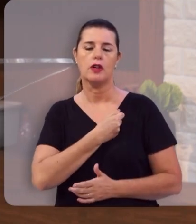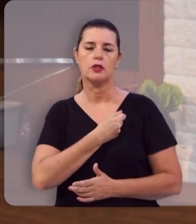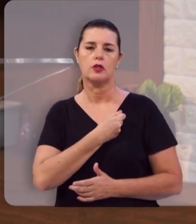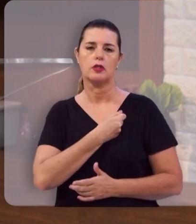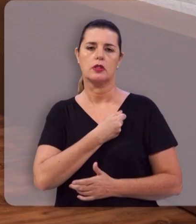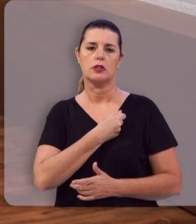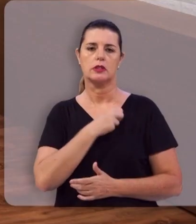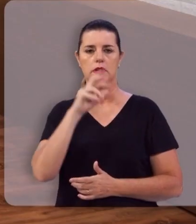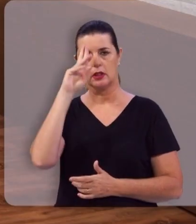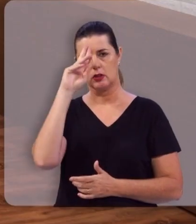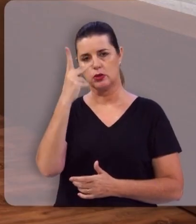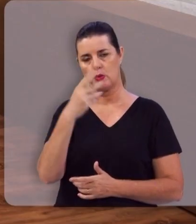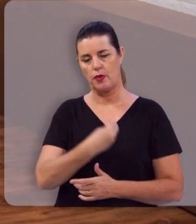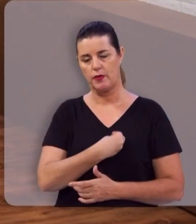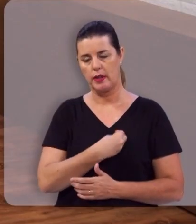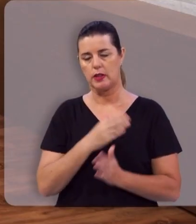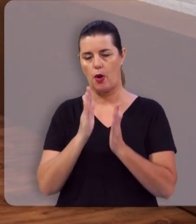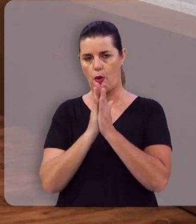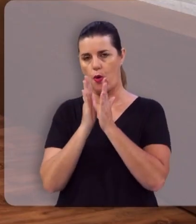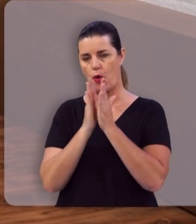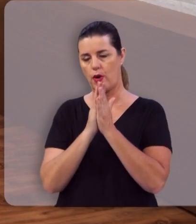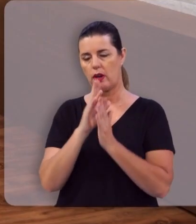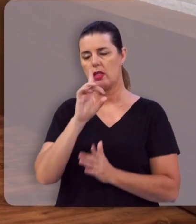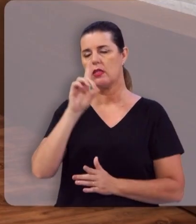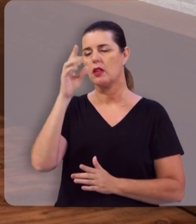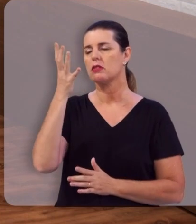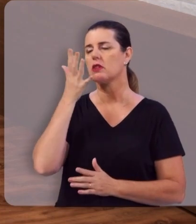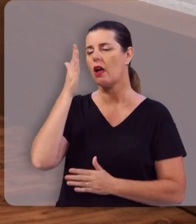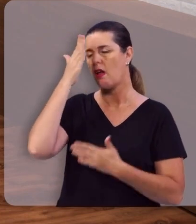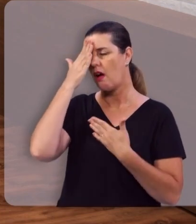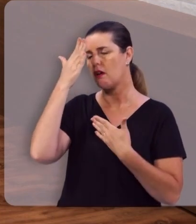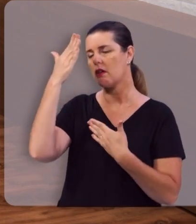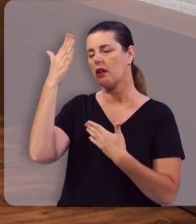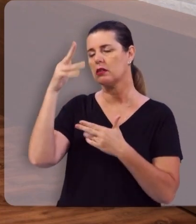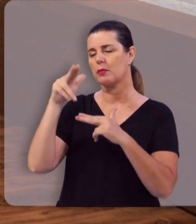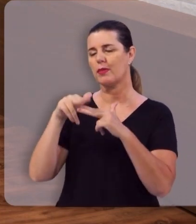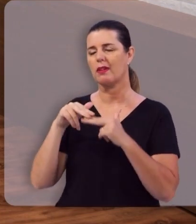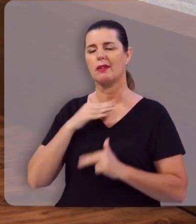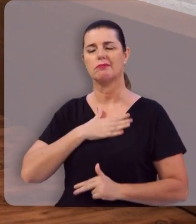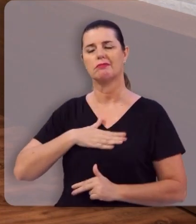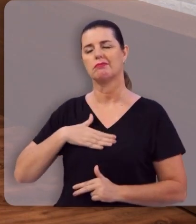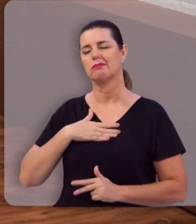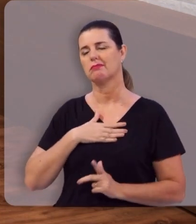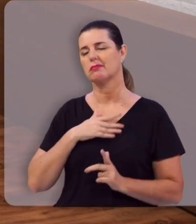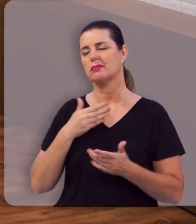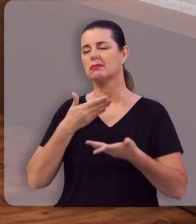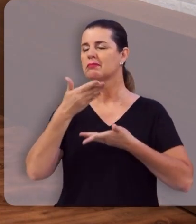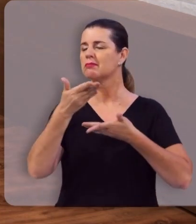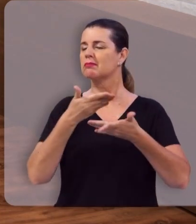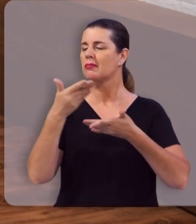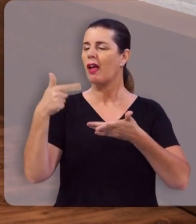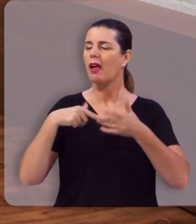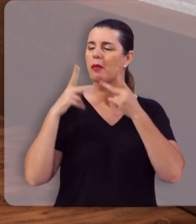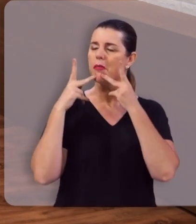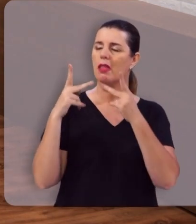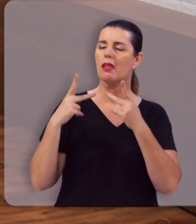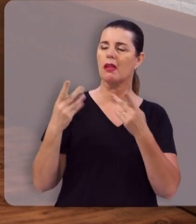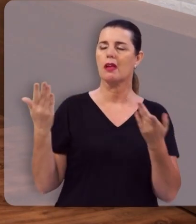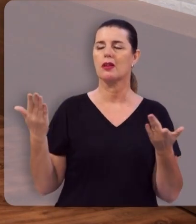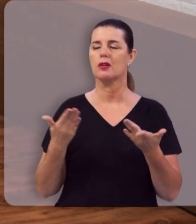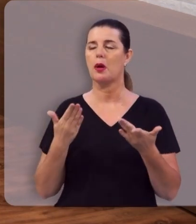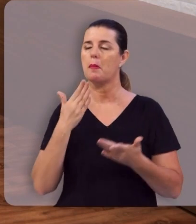sua vida. Eu vou orar com você. Deus, quero te agradecer pelo privilégio de partilhar esta mensagem